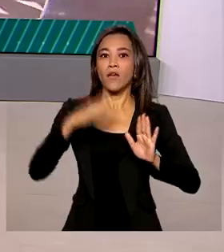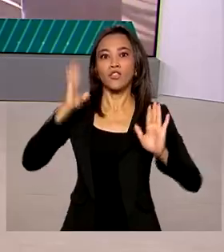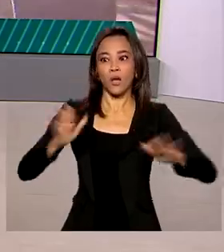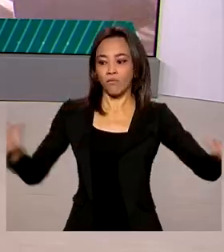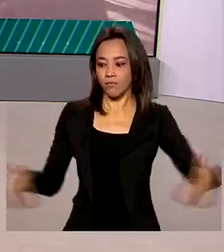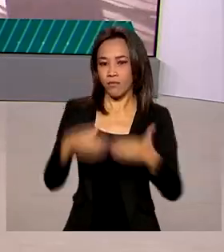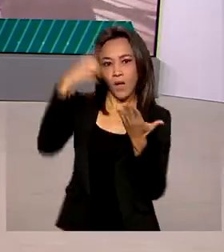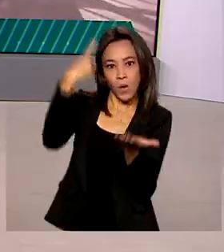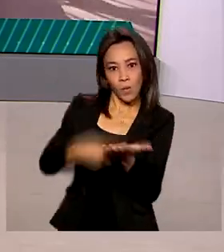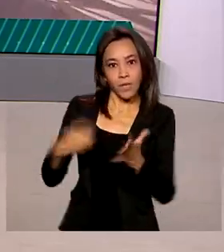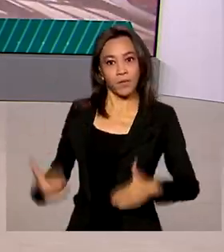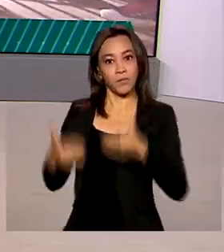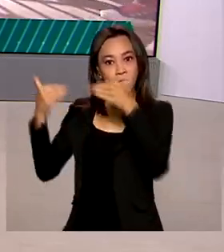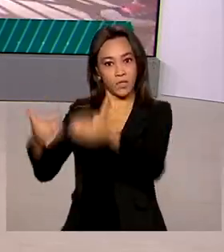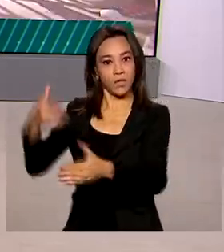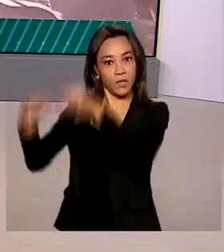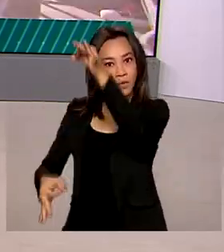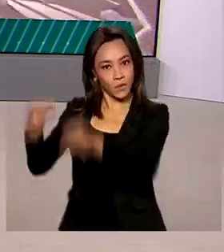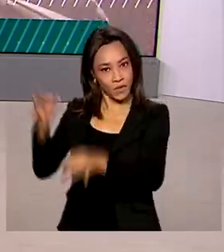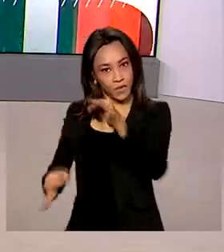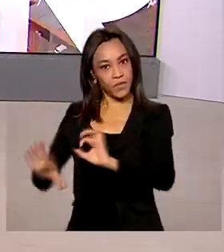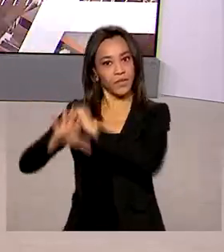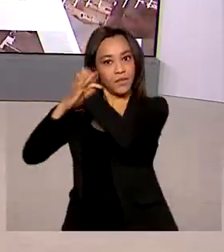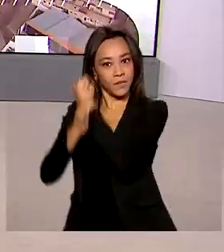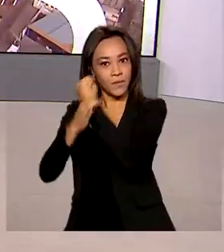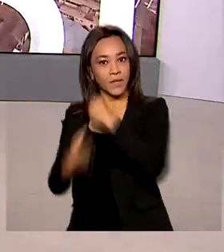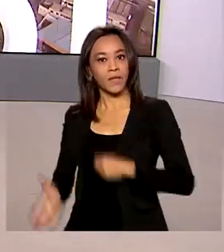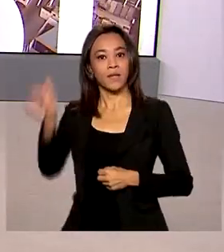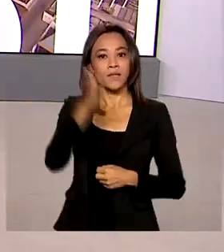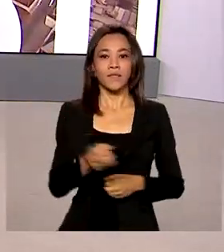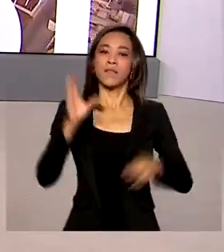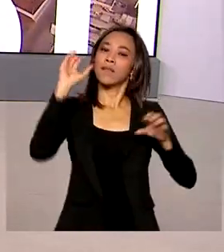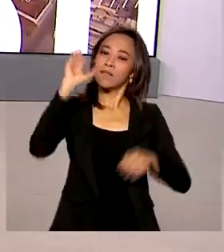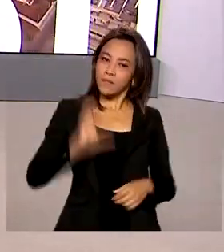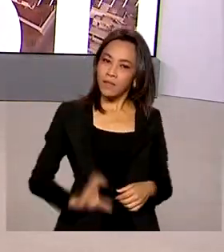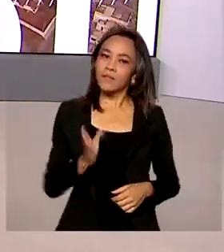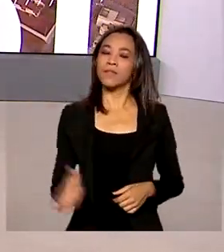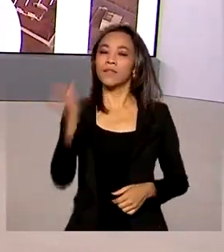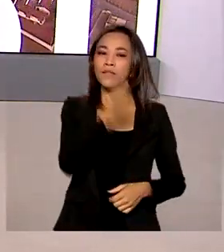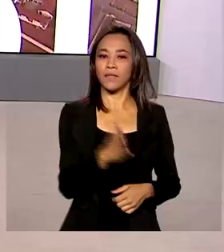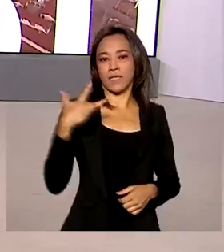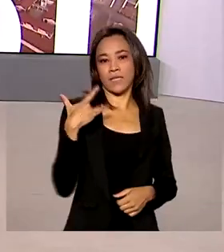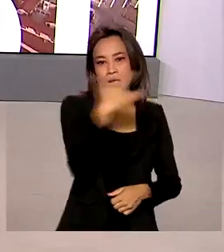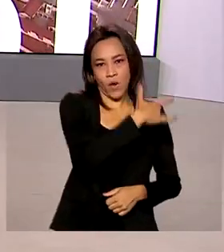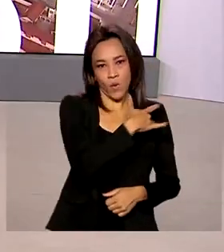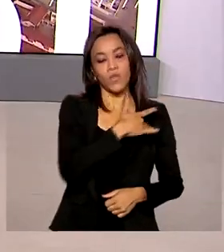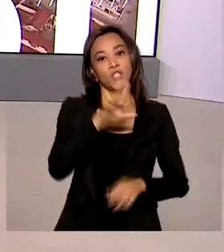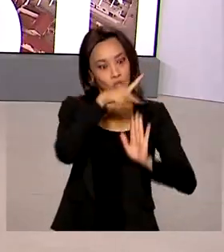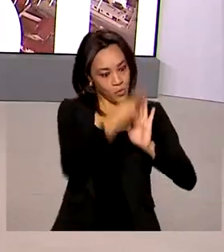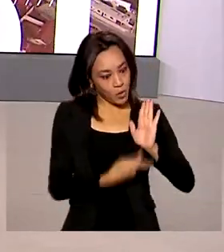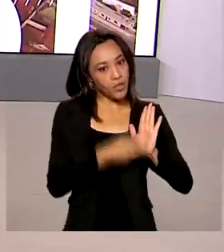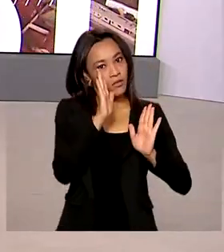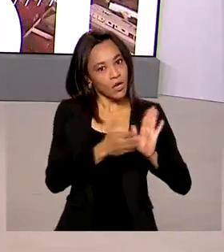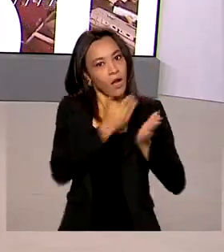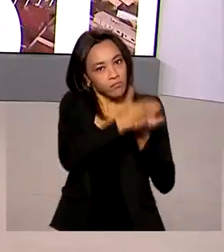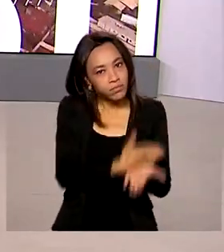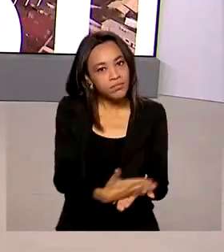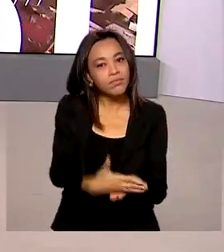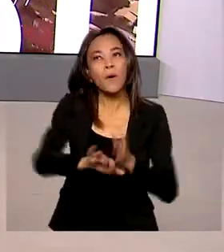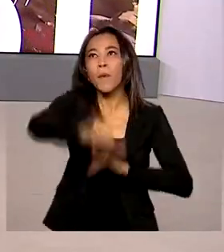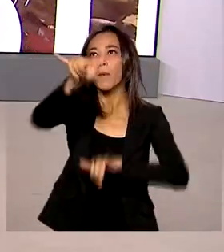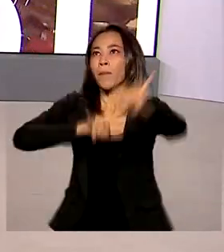parceria entre os Ministérios da Justiça e Segurança Pública, da Cidadania e da Saúde. E um projeto já está em prática nos